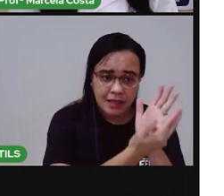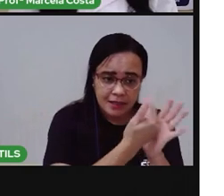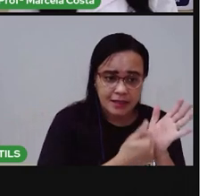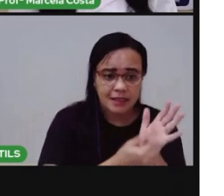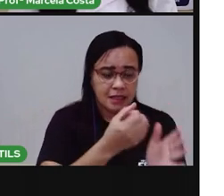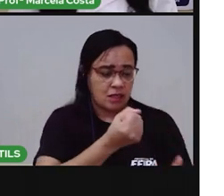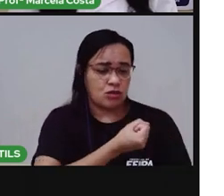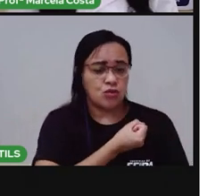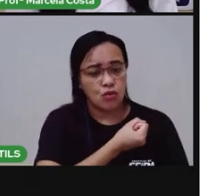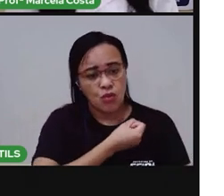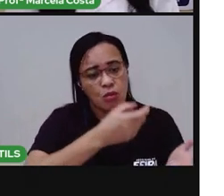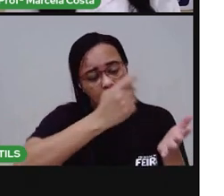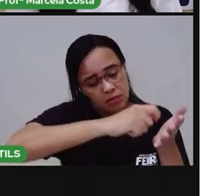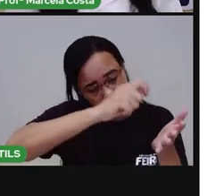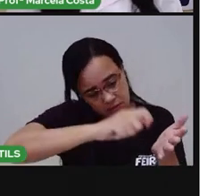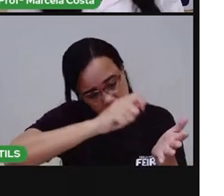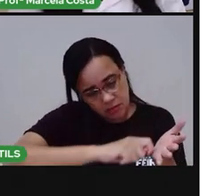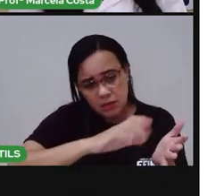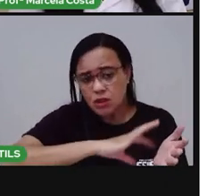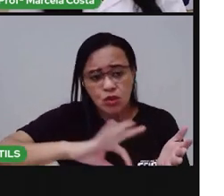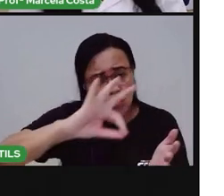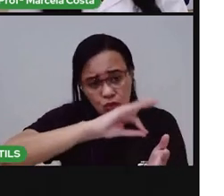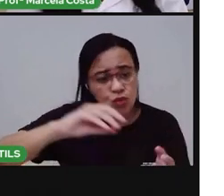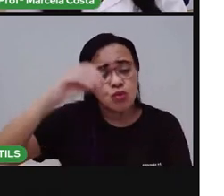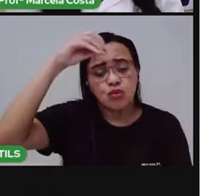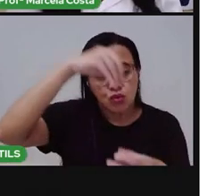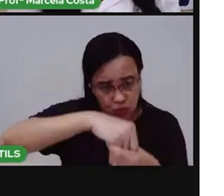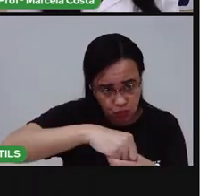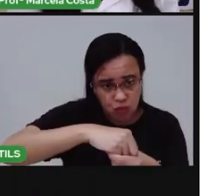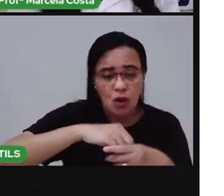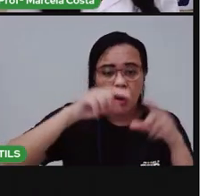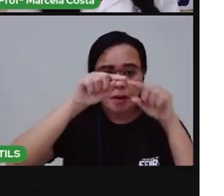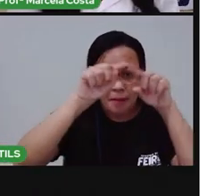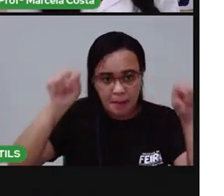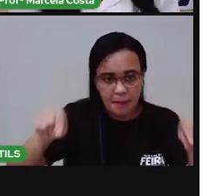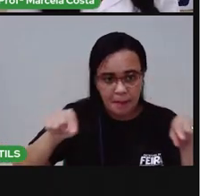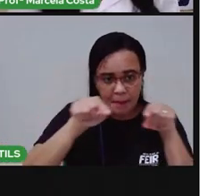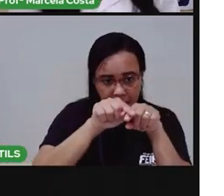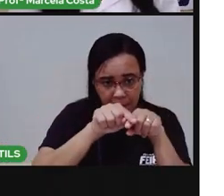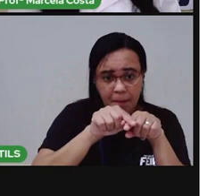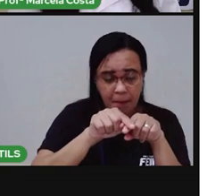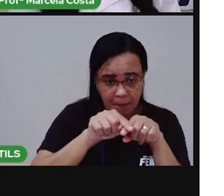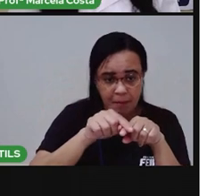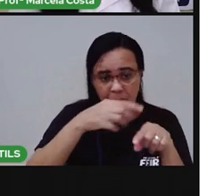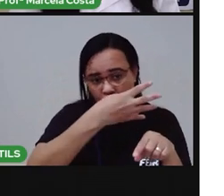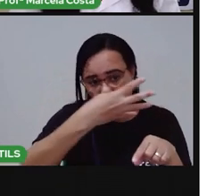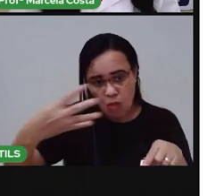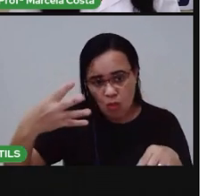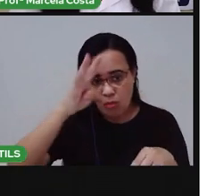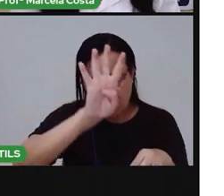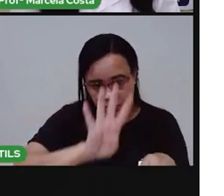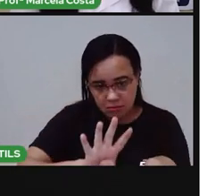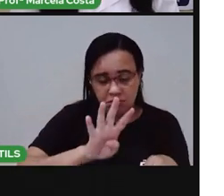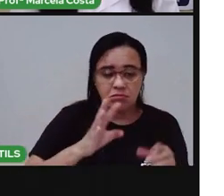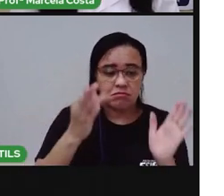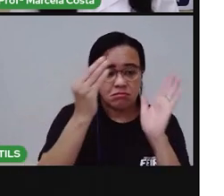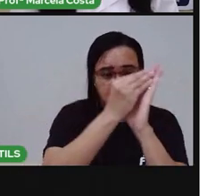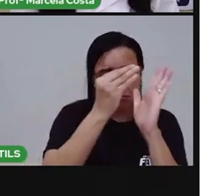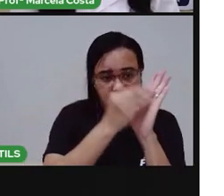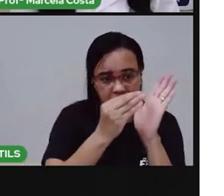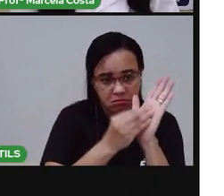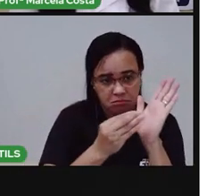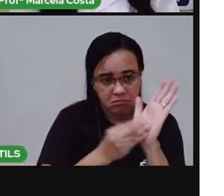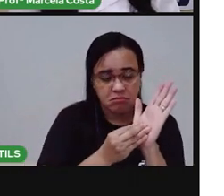número escrita. Você vai desenhar um quadro aí na sua cadena e fazer